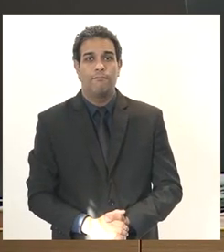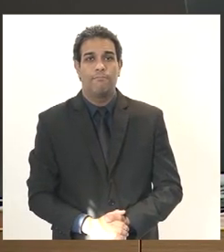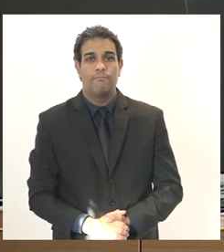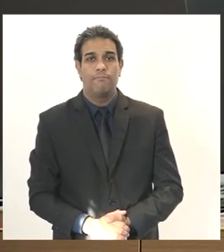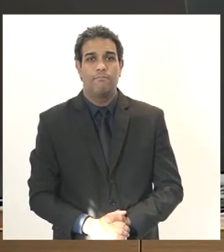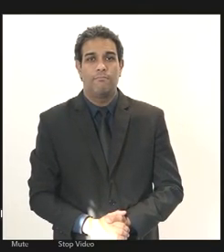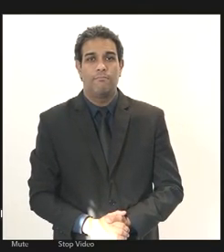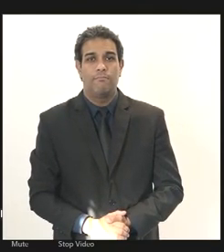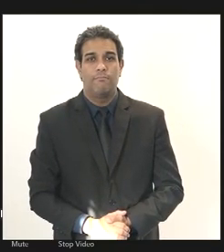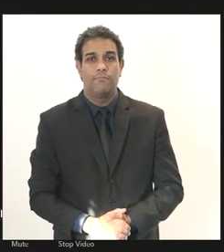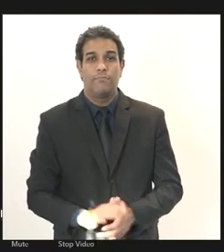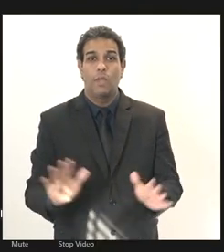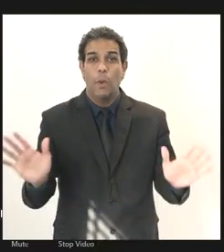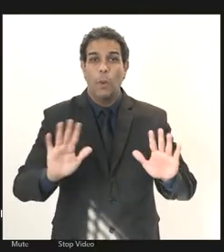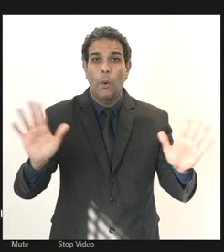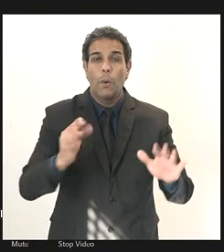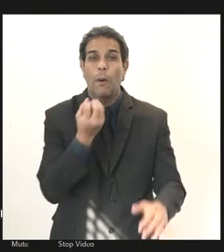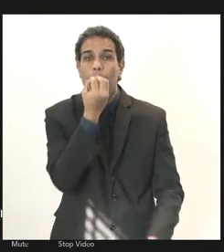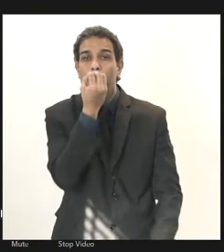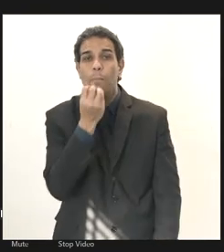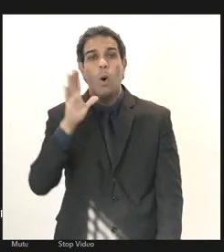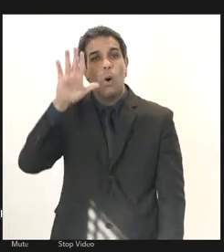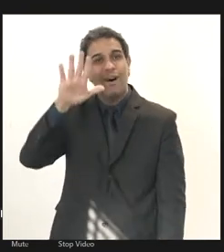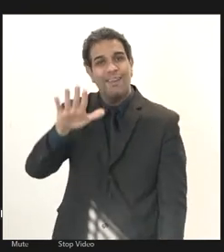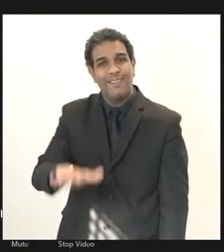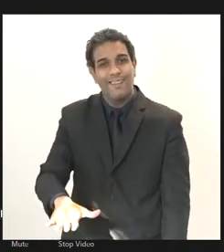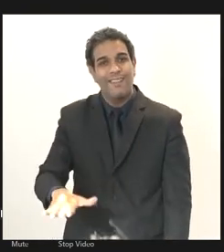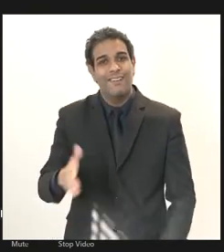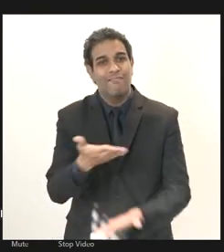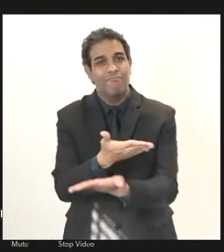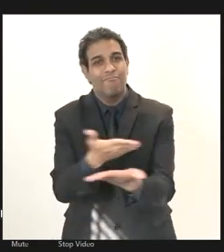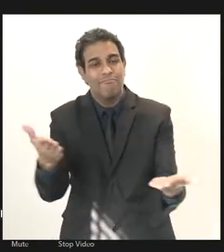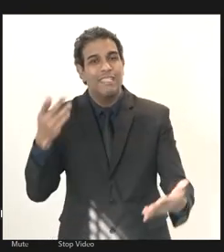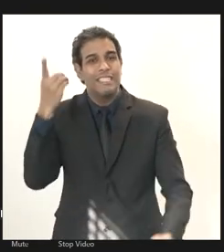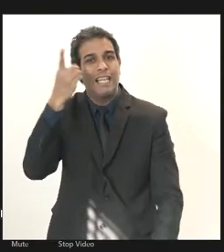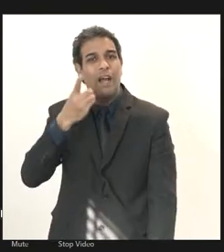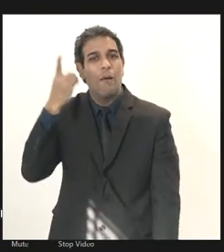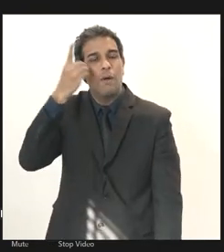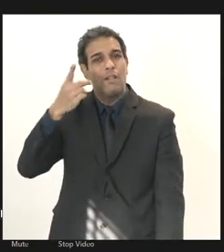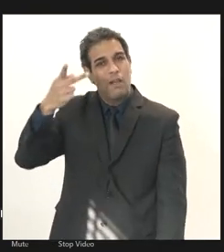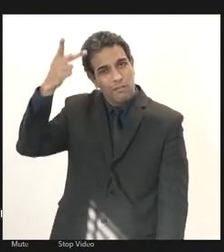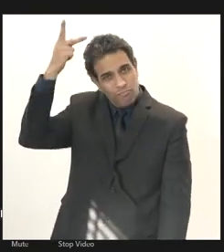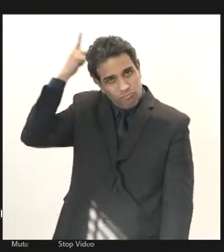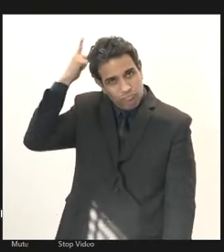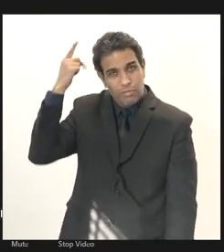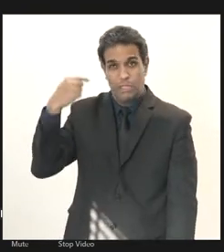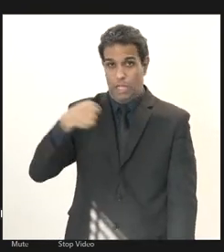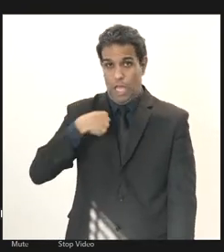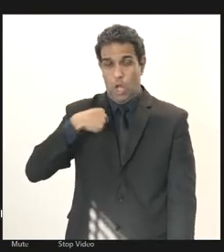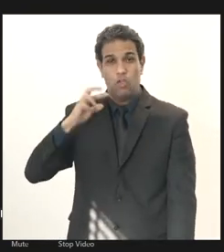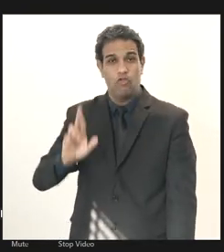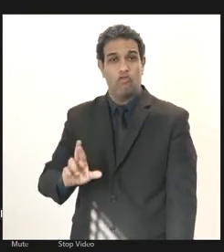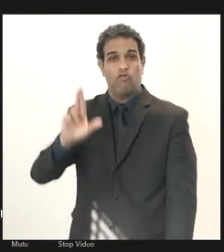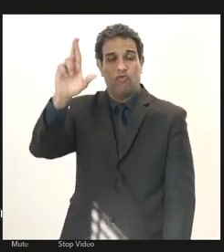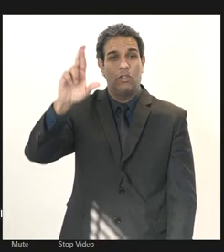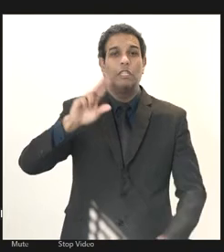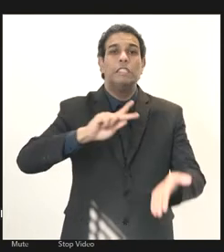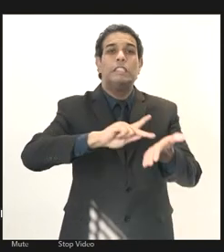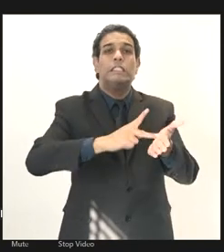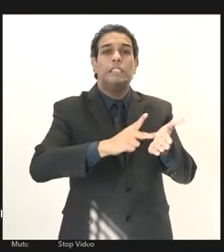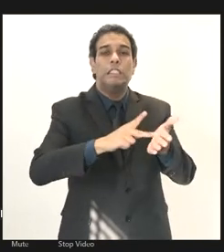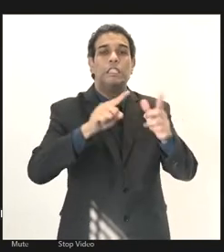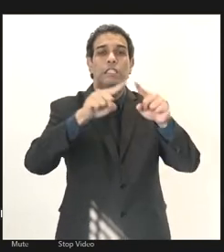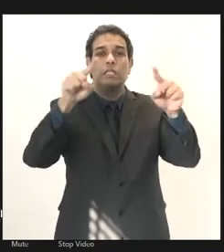Olá boa tarde a todos boa tarde deputado eu sou representante do sindicato de